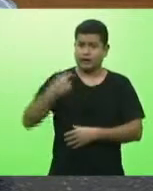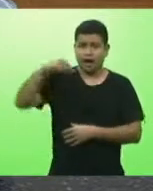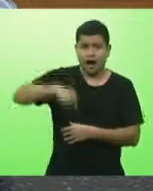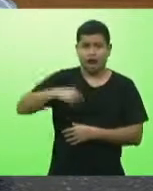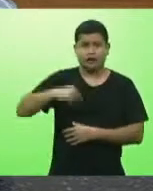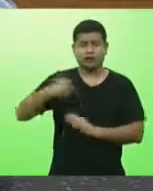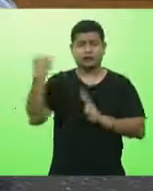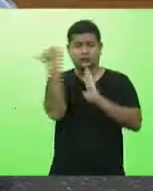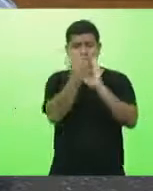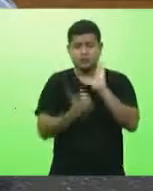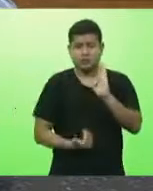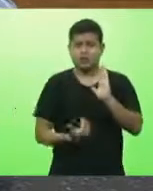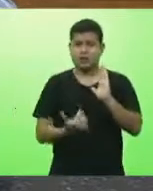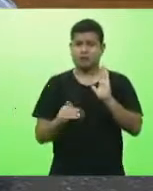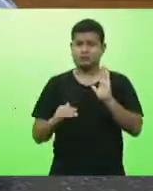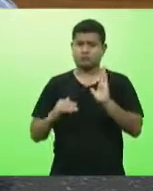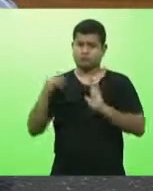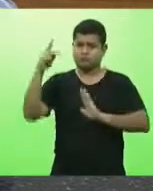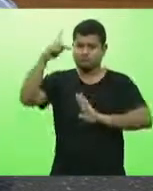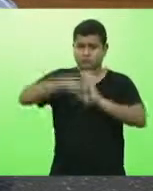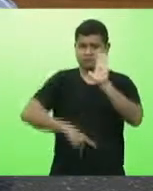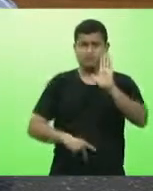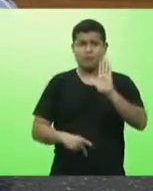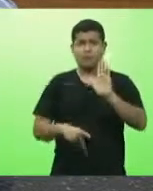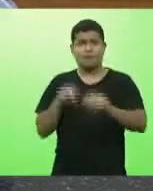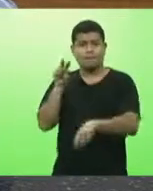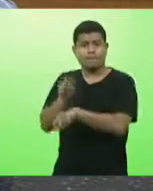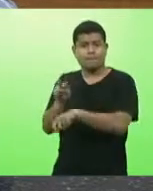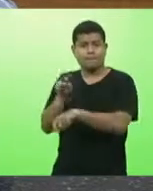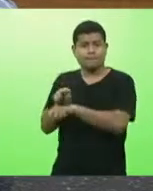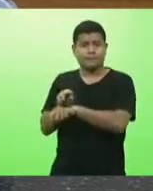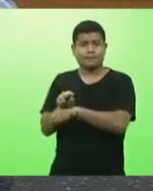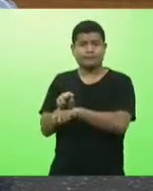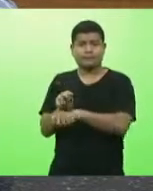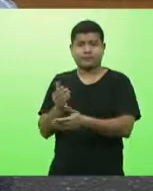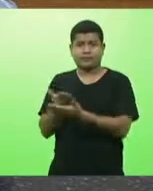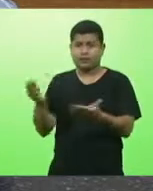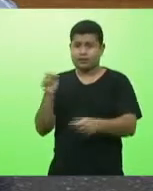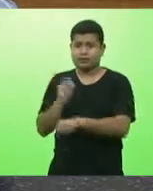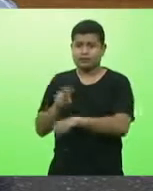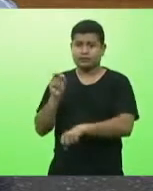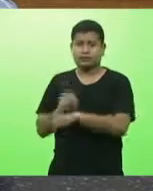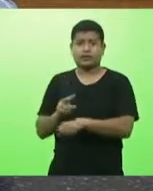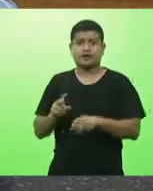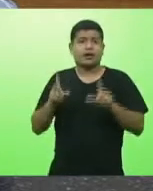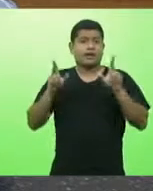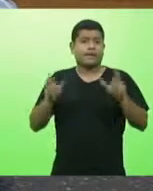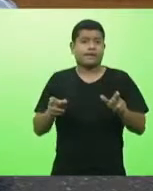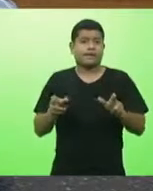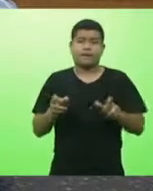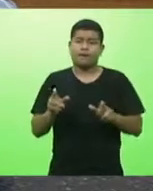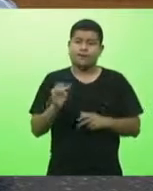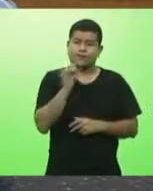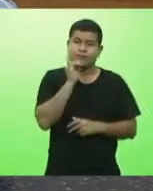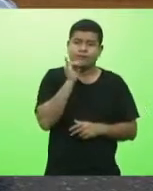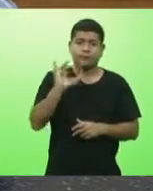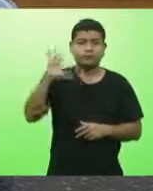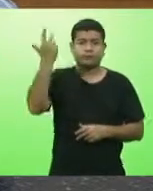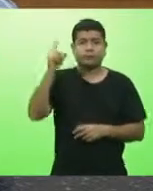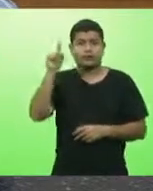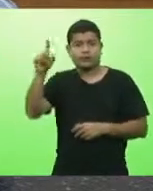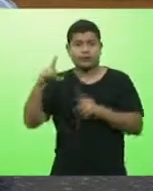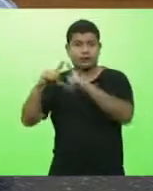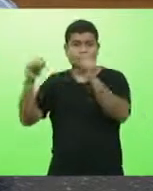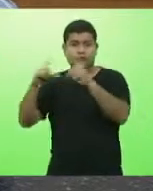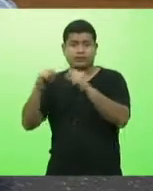programa de proteção ao emprego é exemplo do que aconteceu em Brasília é